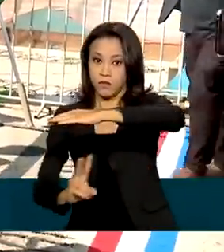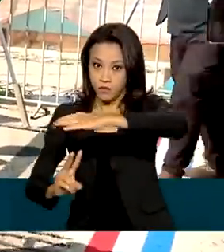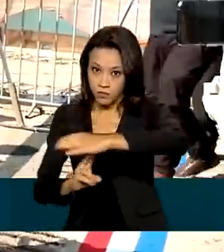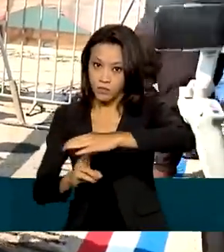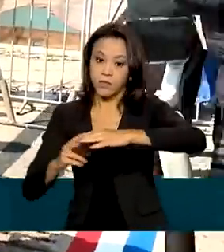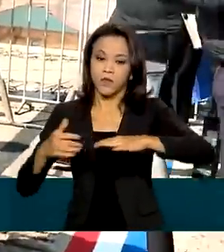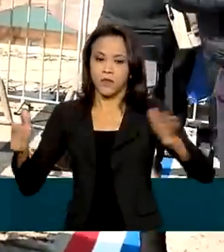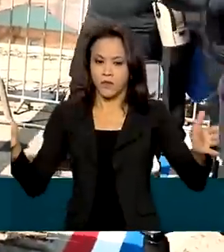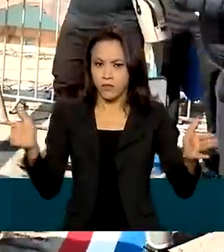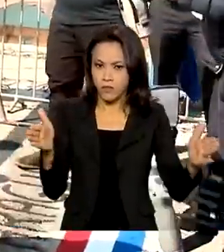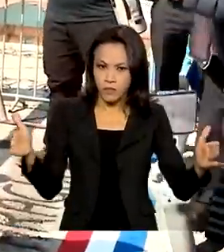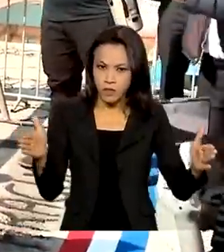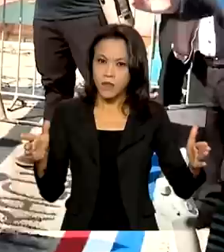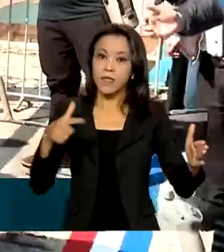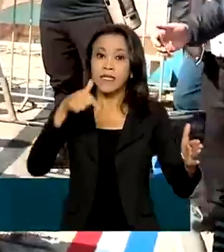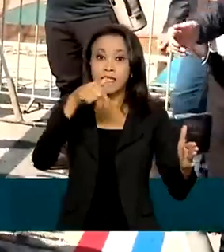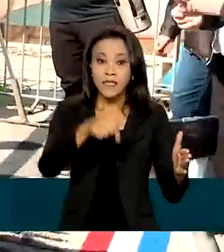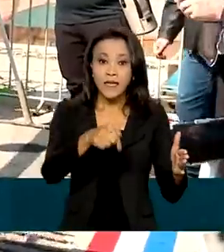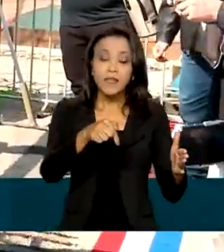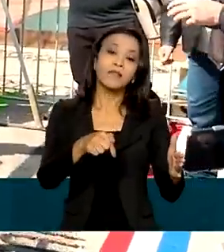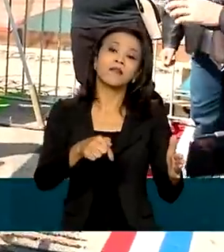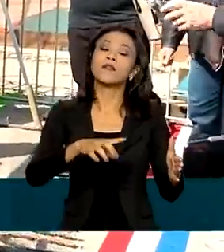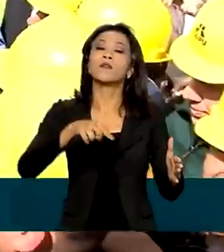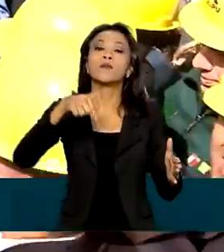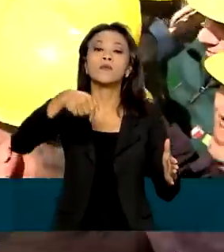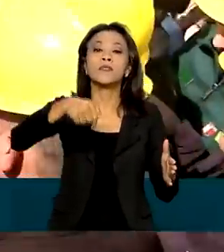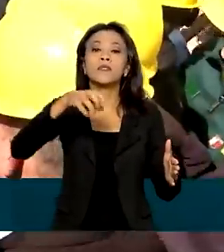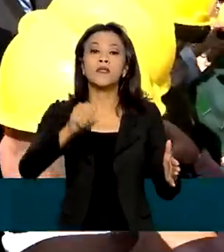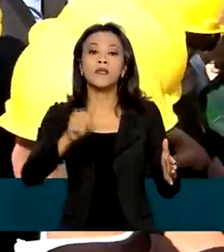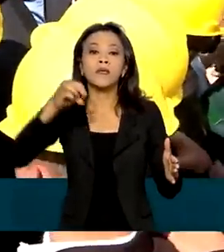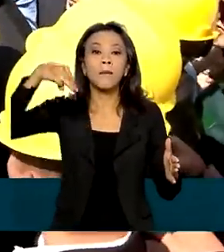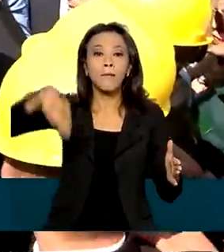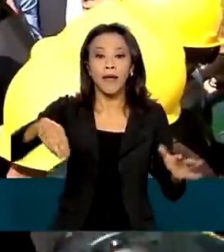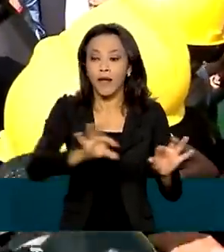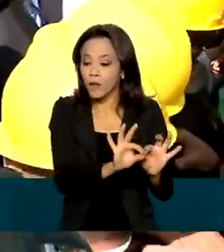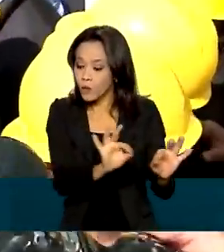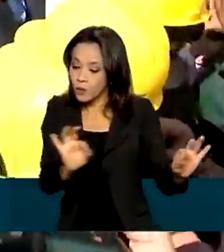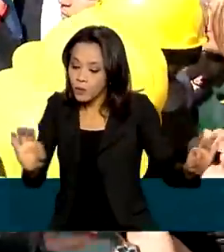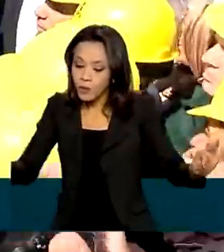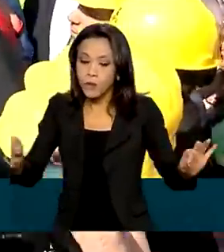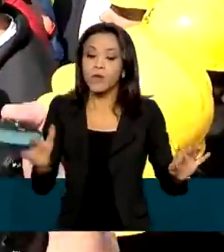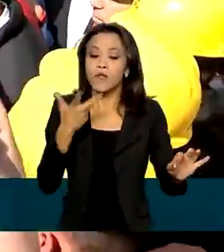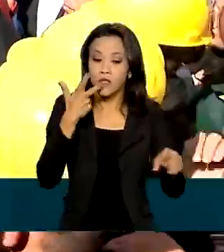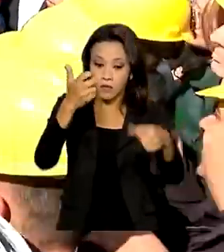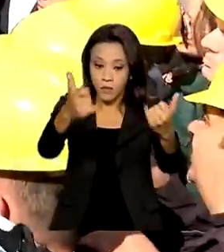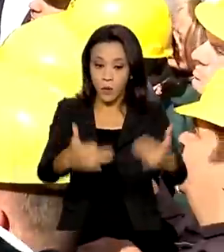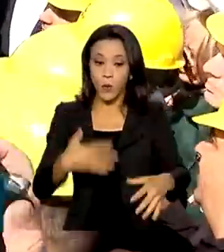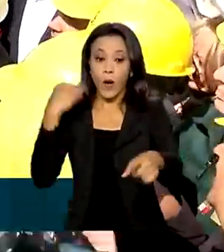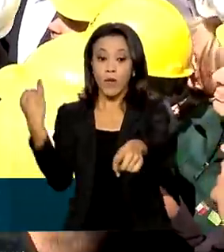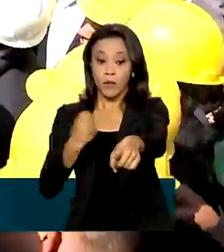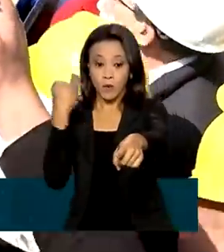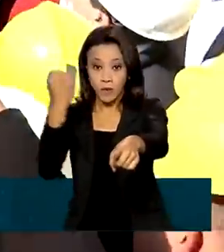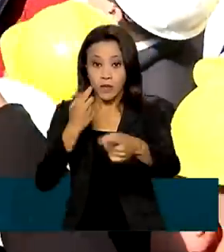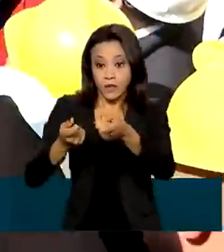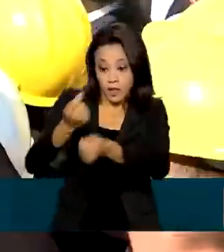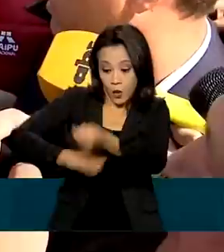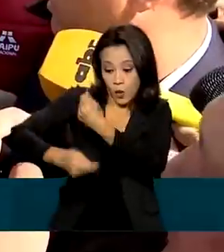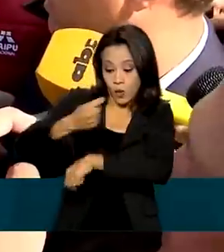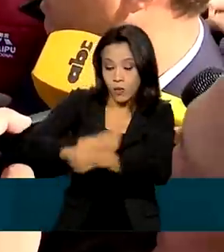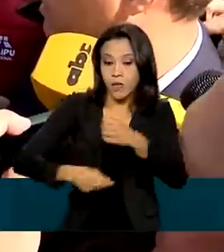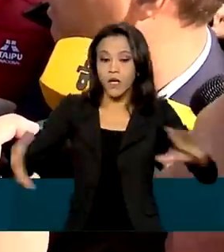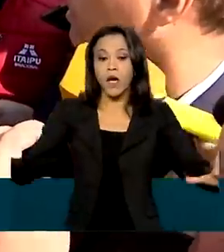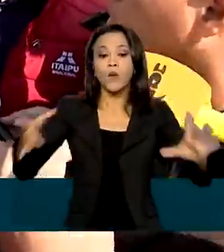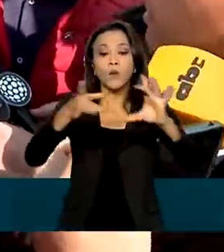longo de 760 metros. O presidente ressaltou a importância do crescimento econômico e a união entre os dois países.